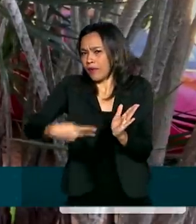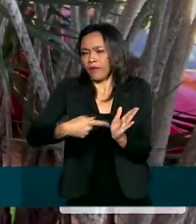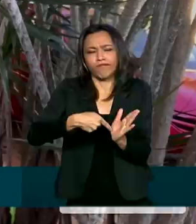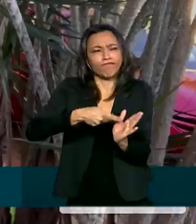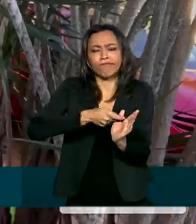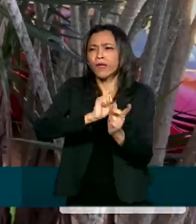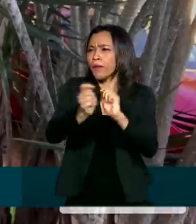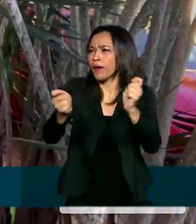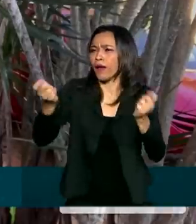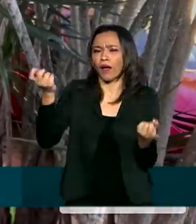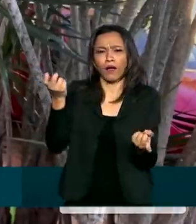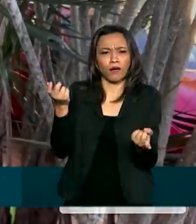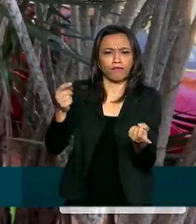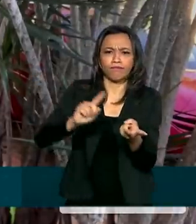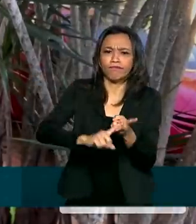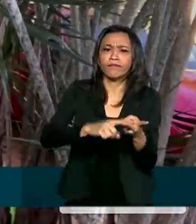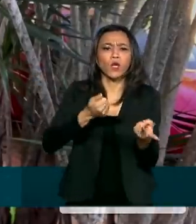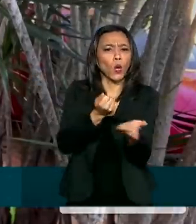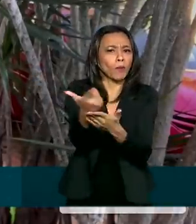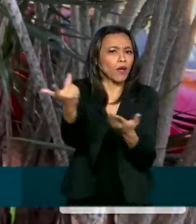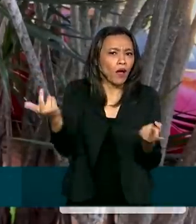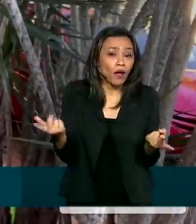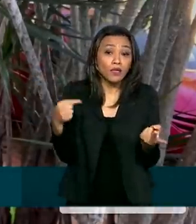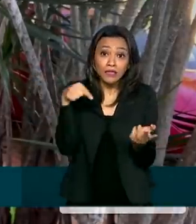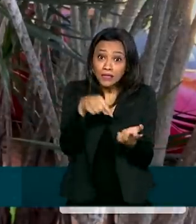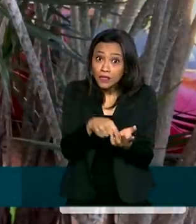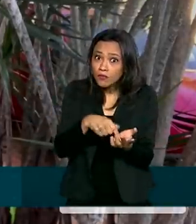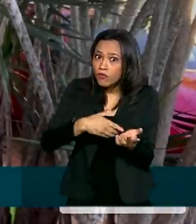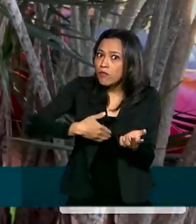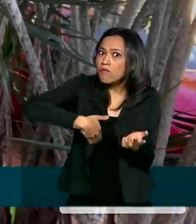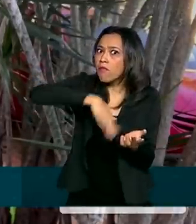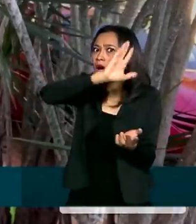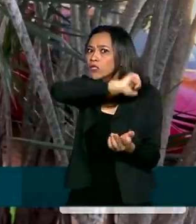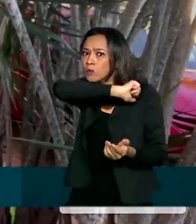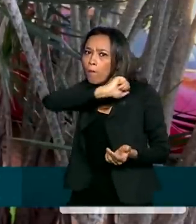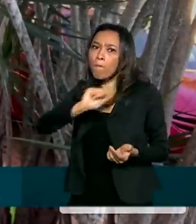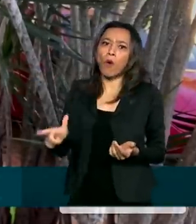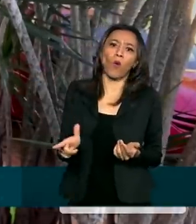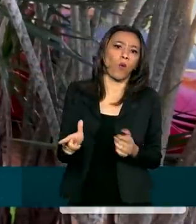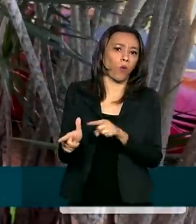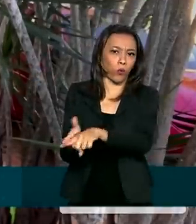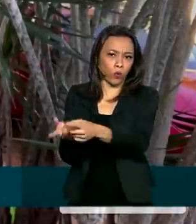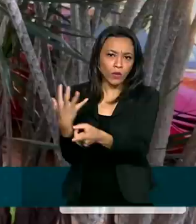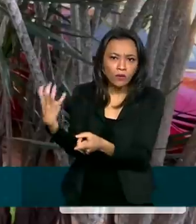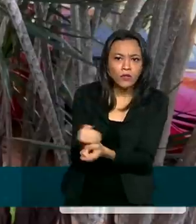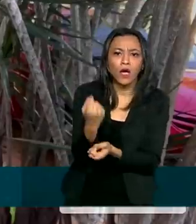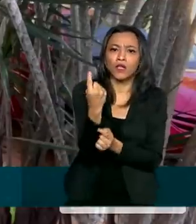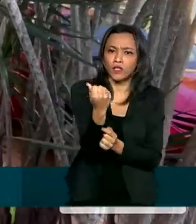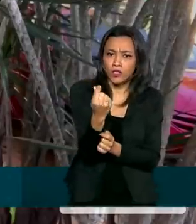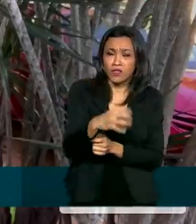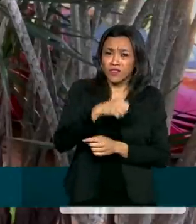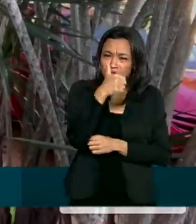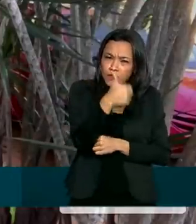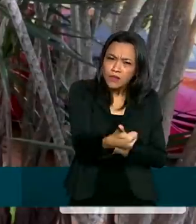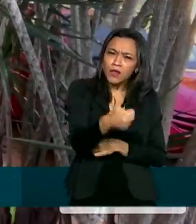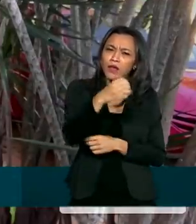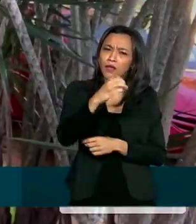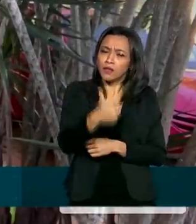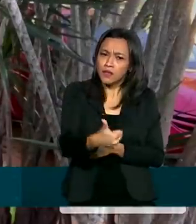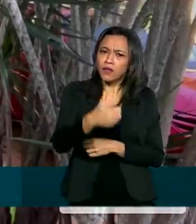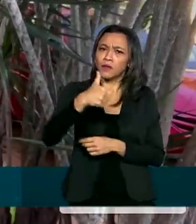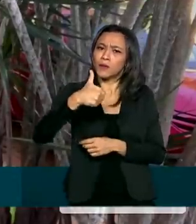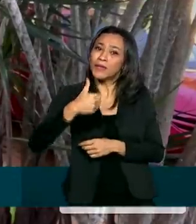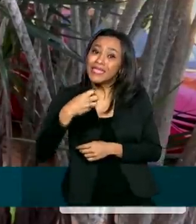contas e fazer compras superaram os saques em dinheiro. Foram 113 milhões de